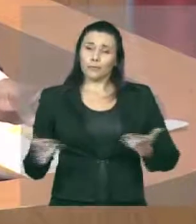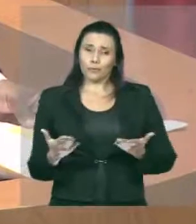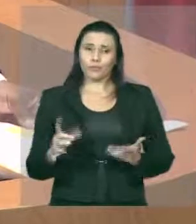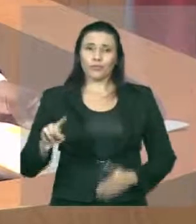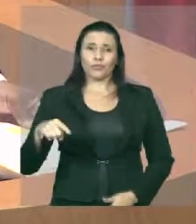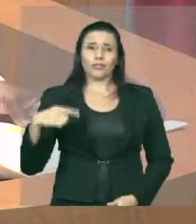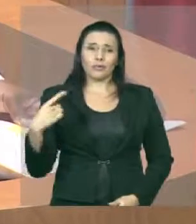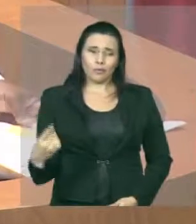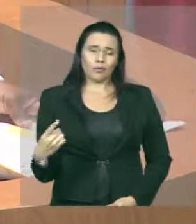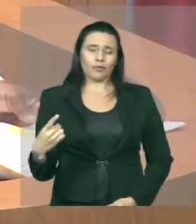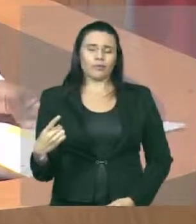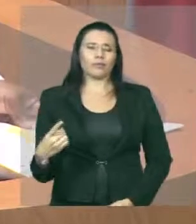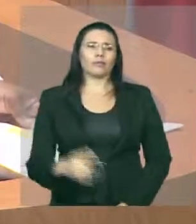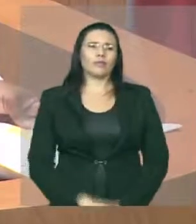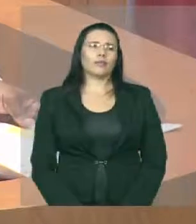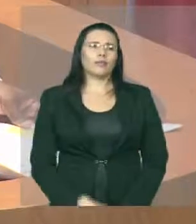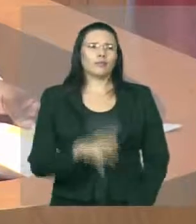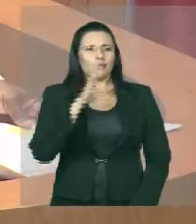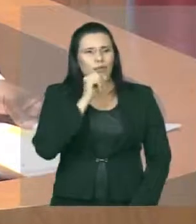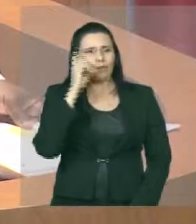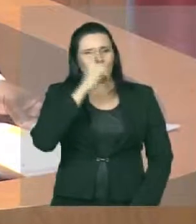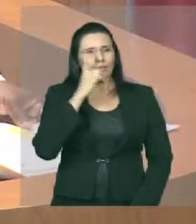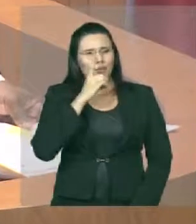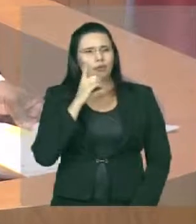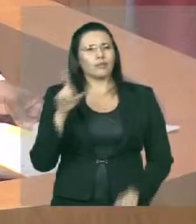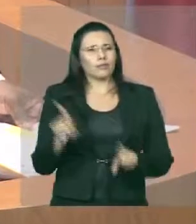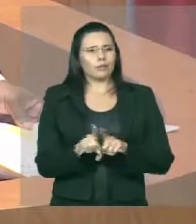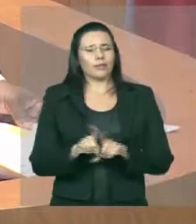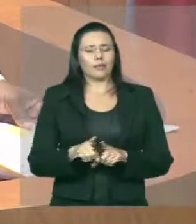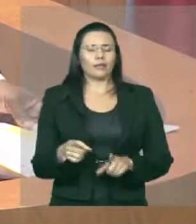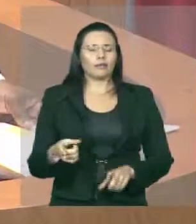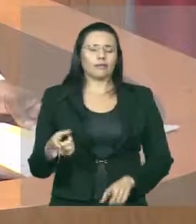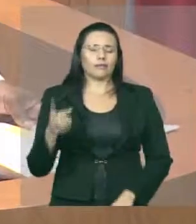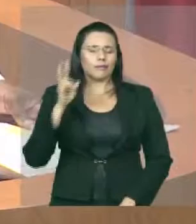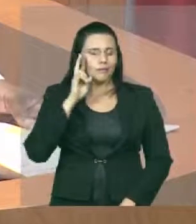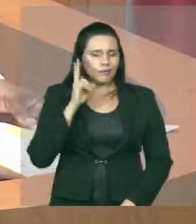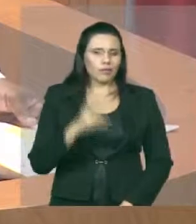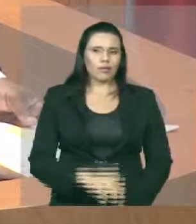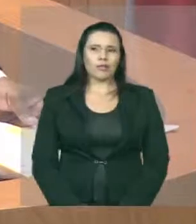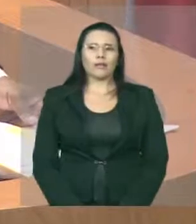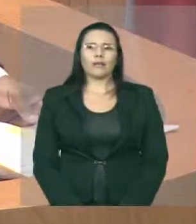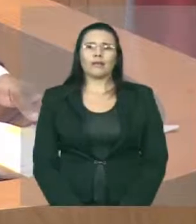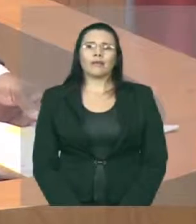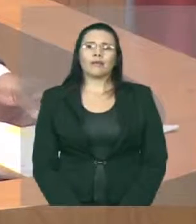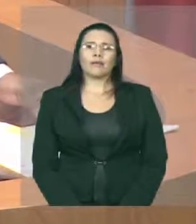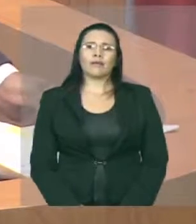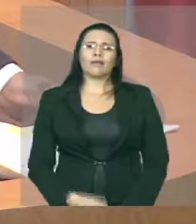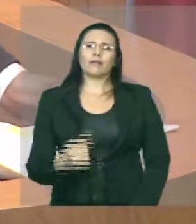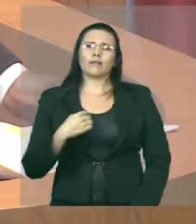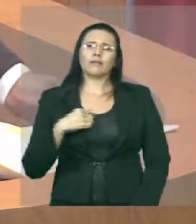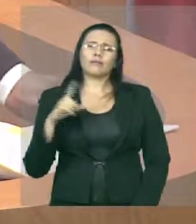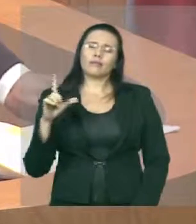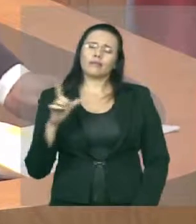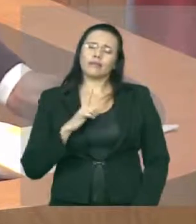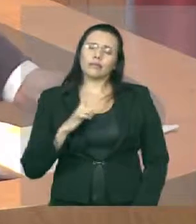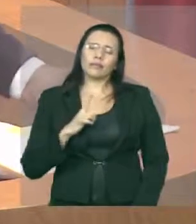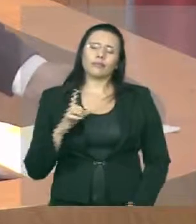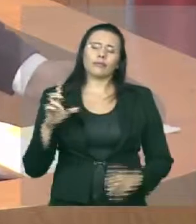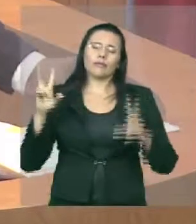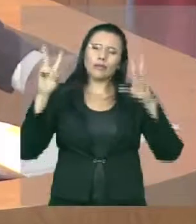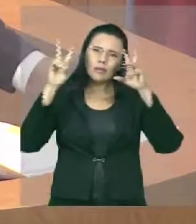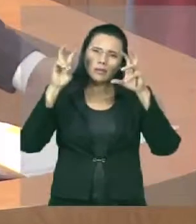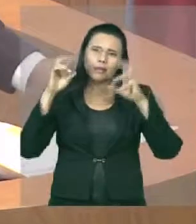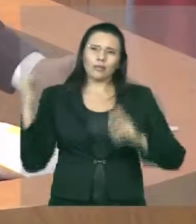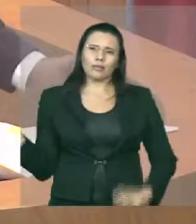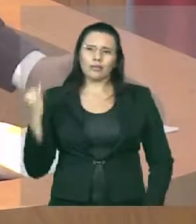Temos muitos assuntos a tratar hoje. Já chamo a atenção da liderança do nosso bloco, que eu preciso daqui a pouco de mais